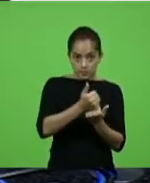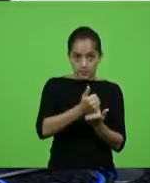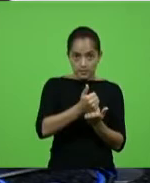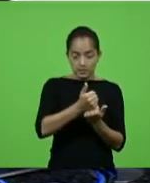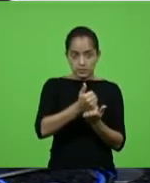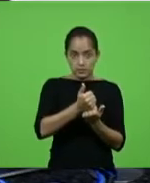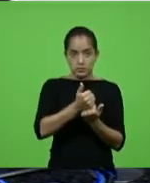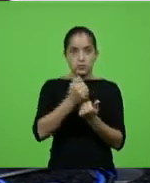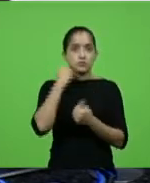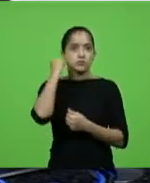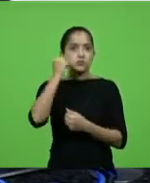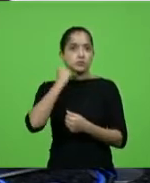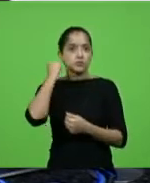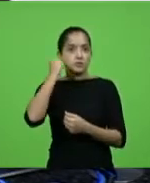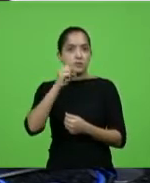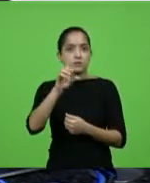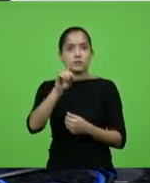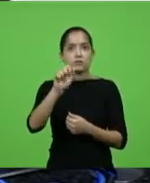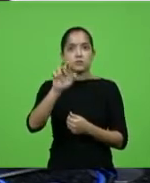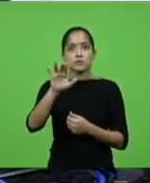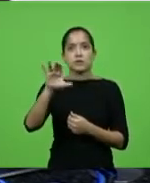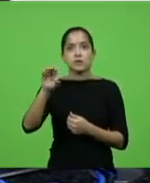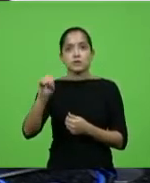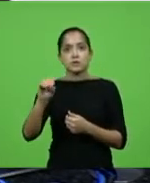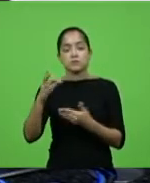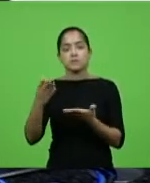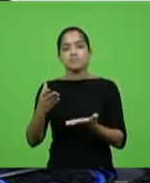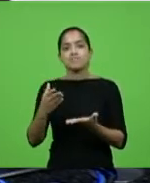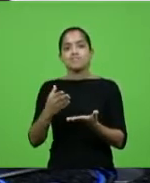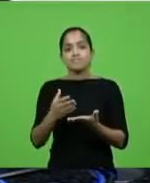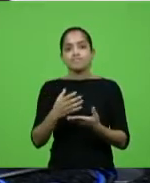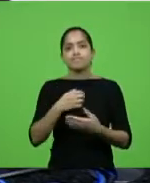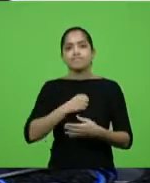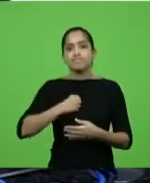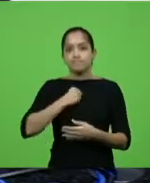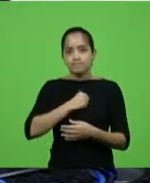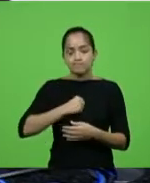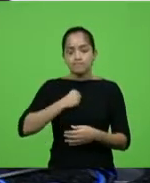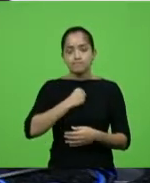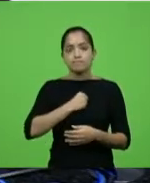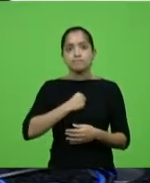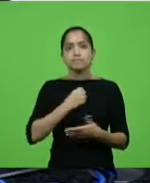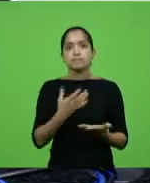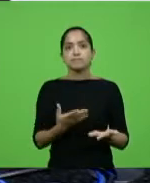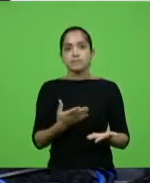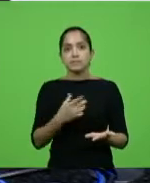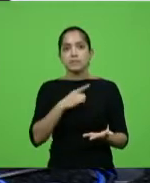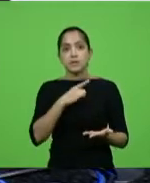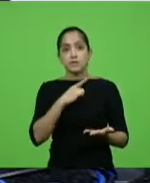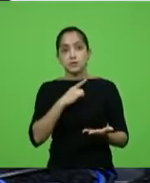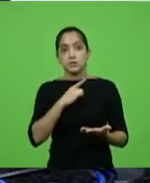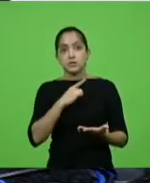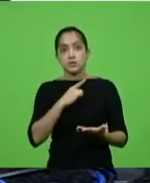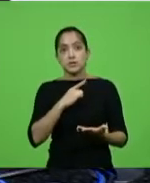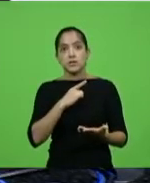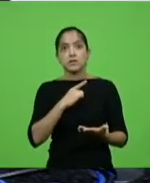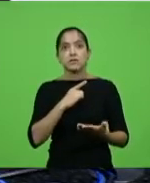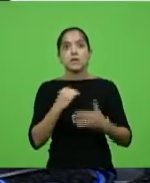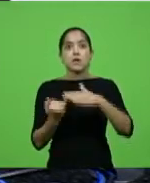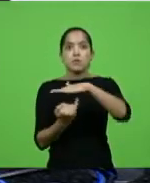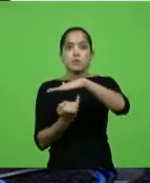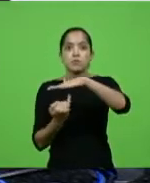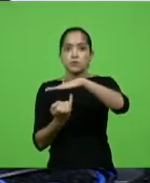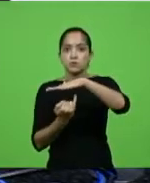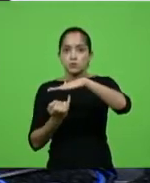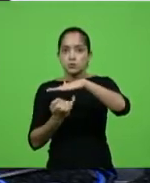do senador Dário Berg, enfim, tanta falta que faz. Nós temos lá uma usina de geração de